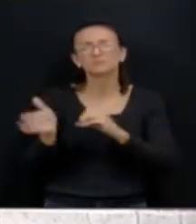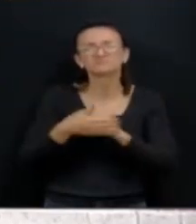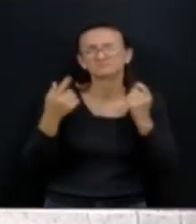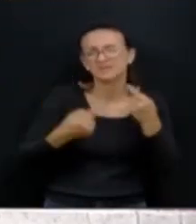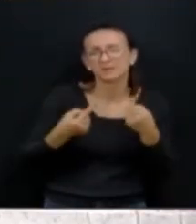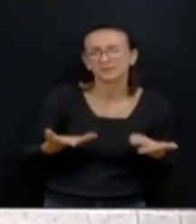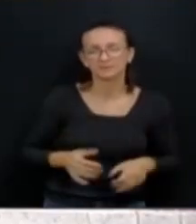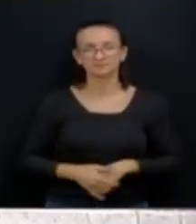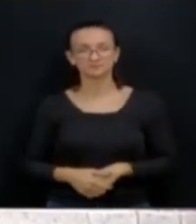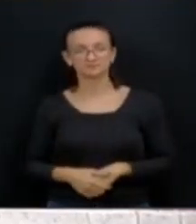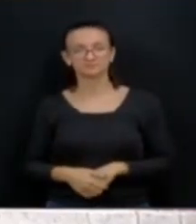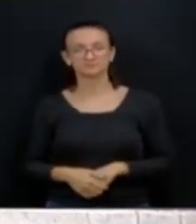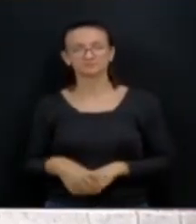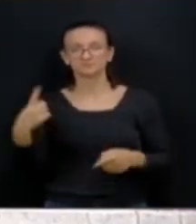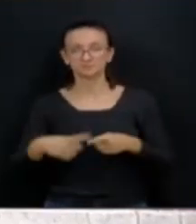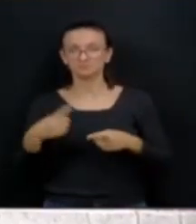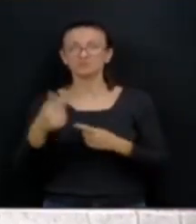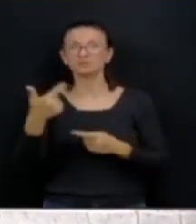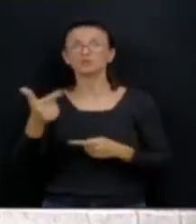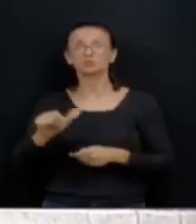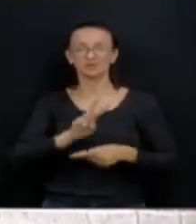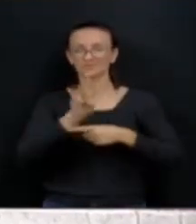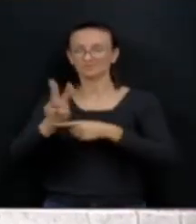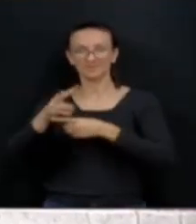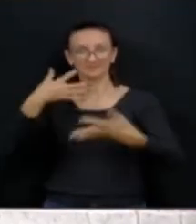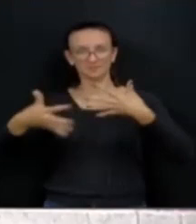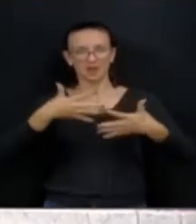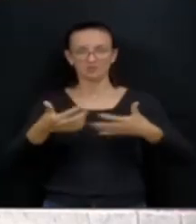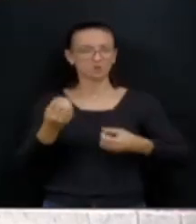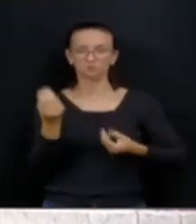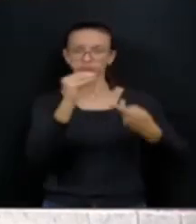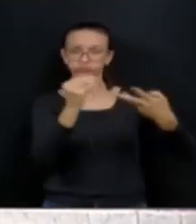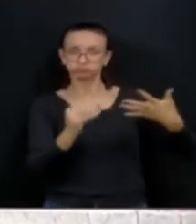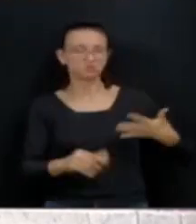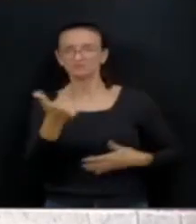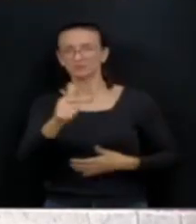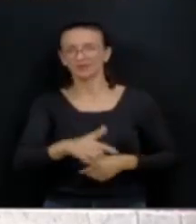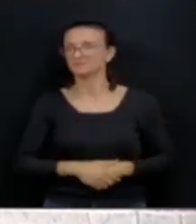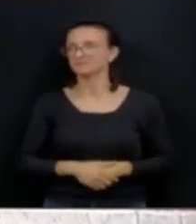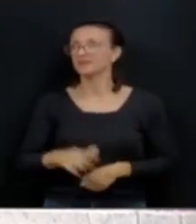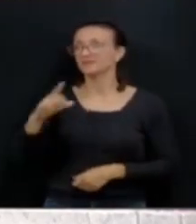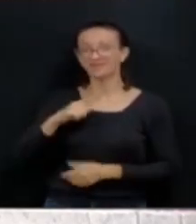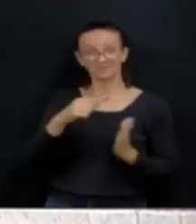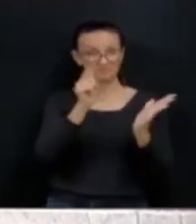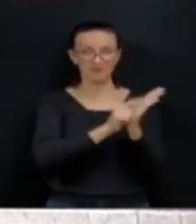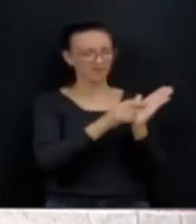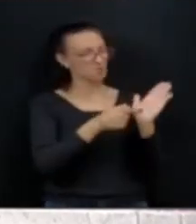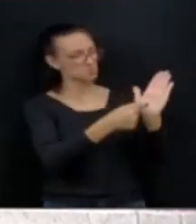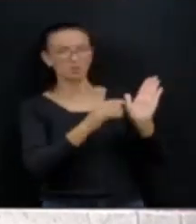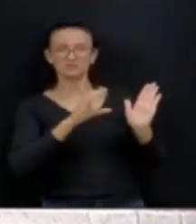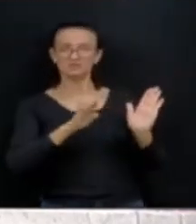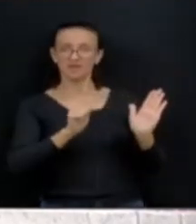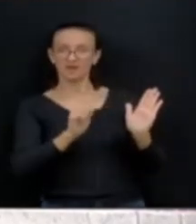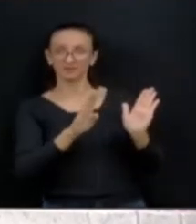Primeiro, não alimentar o portal da transparência. Esse daqui é um parecer da SEAB. Quando indagada por essa oposição